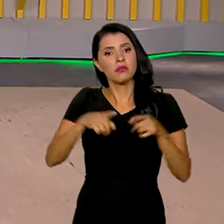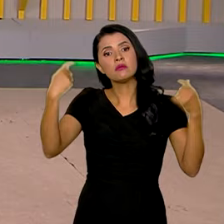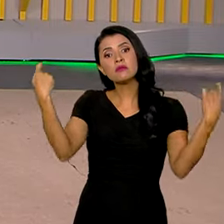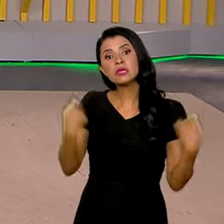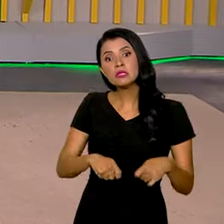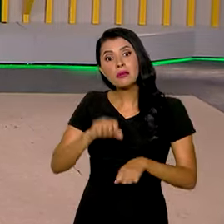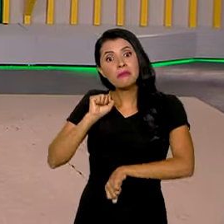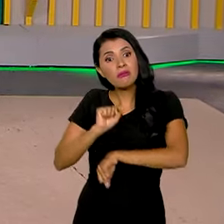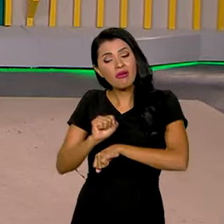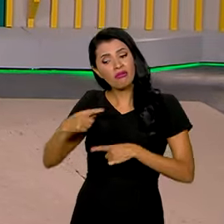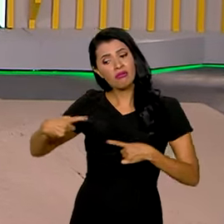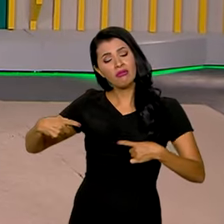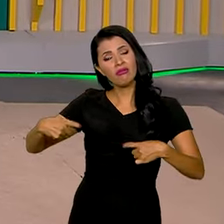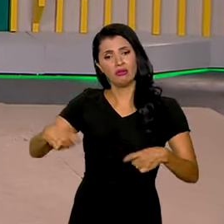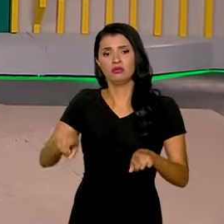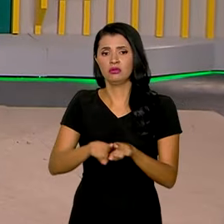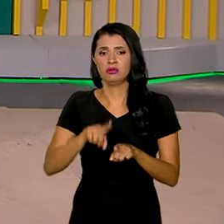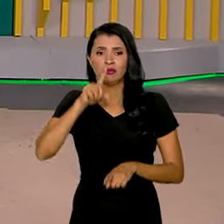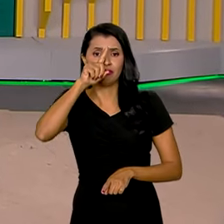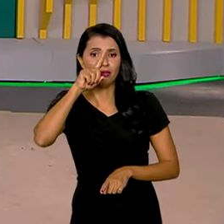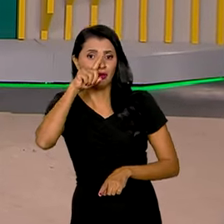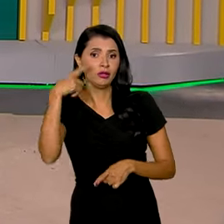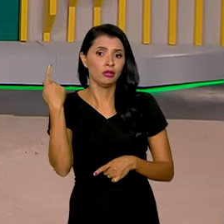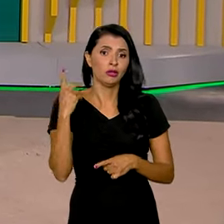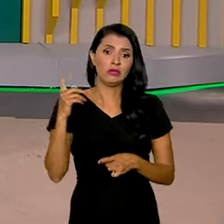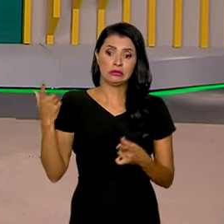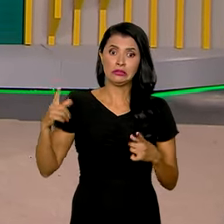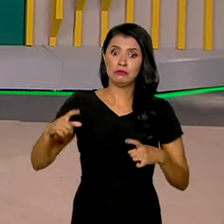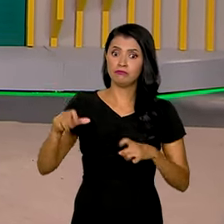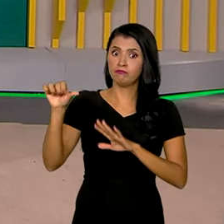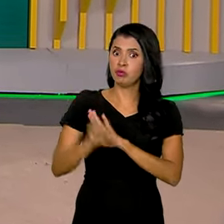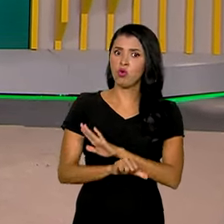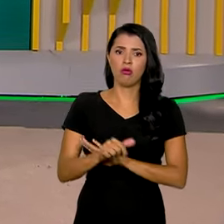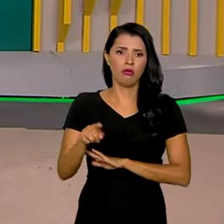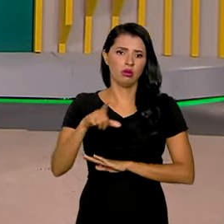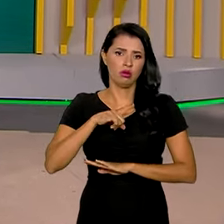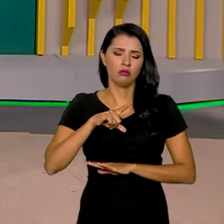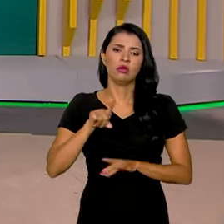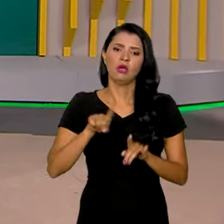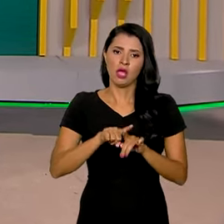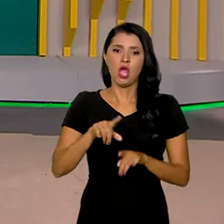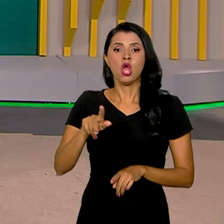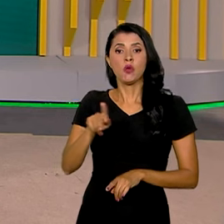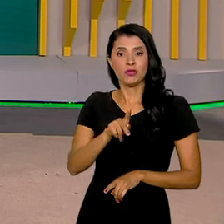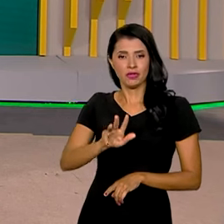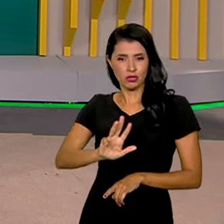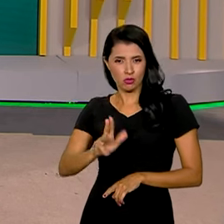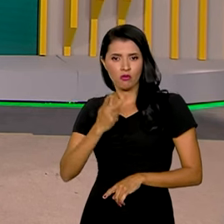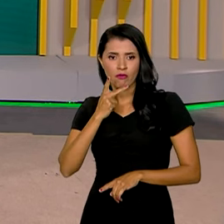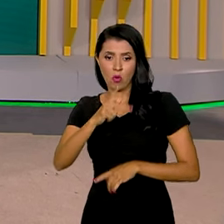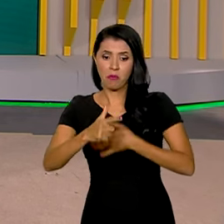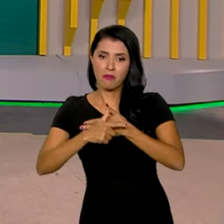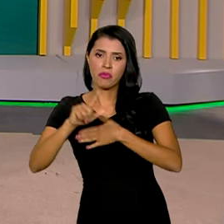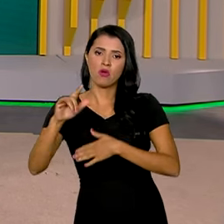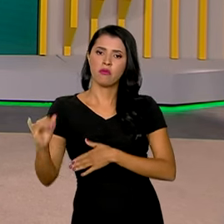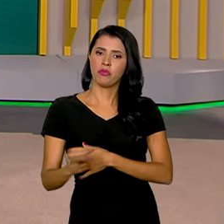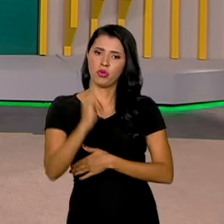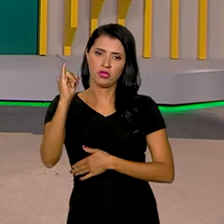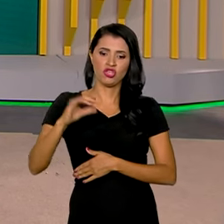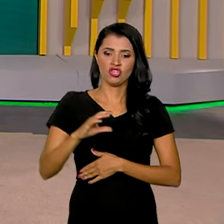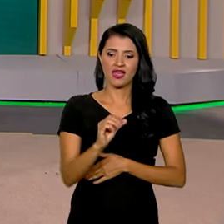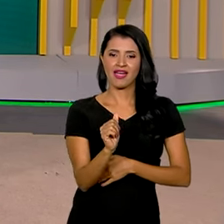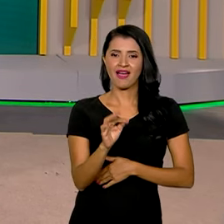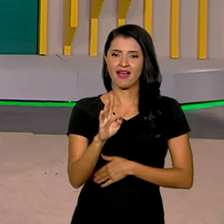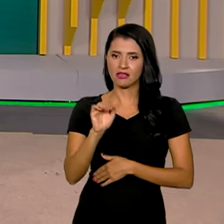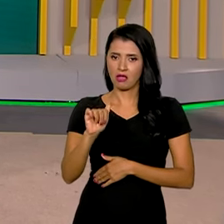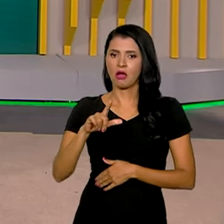de um cessar-fogo e os perigos de uma escalada no confronto. Lula destacou o papel relevante que o Catar tem desempenhado nas